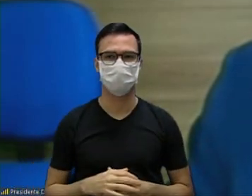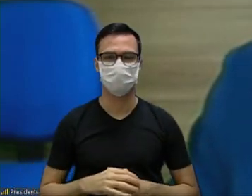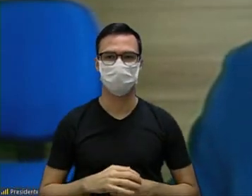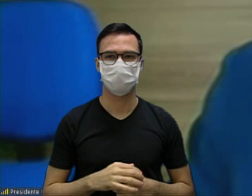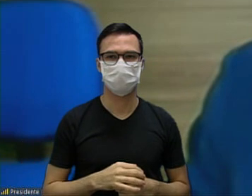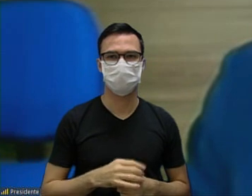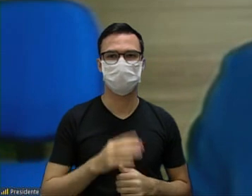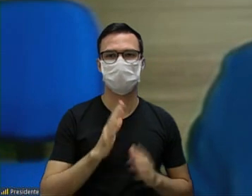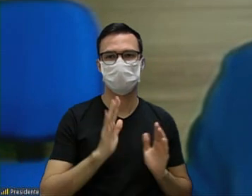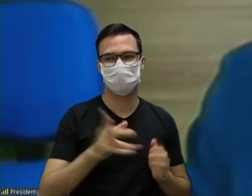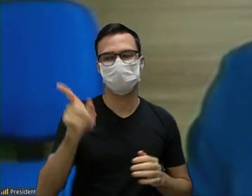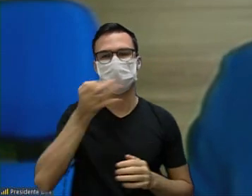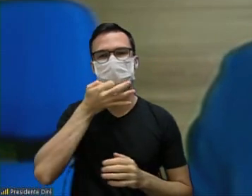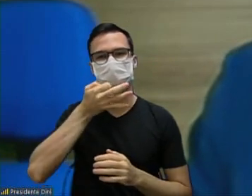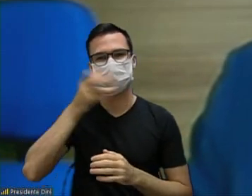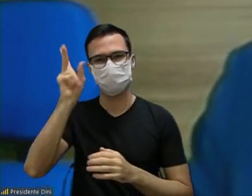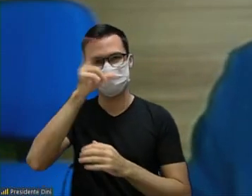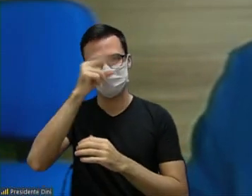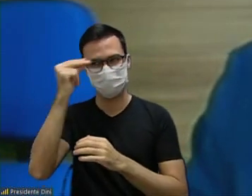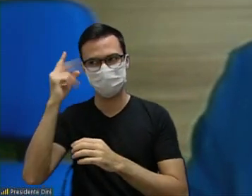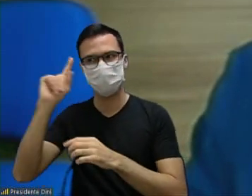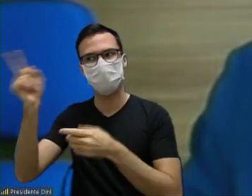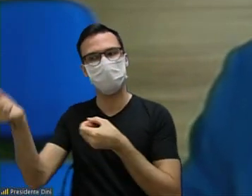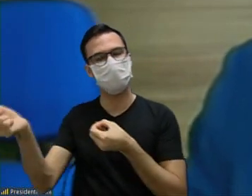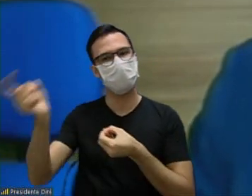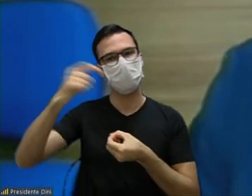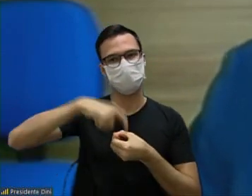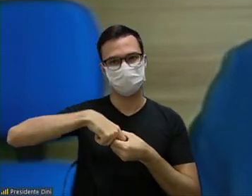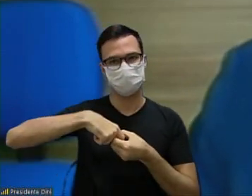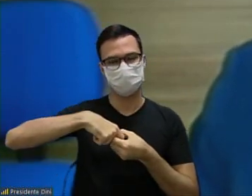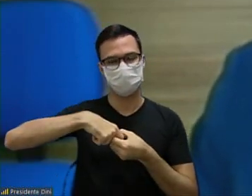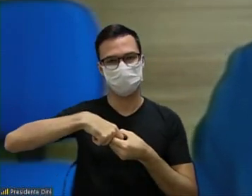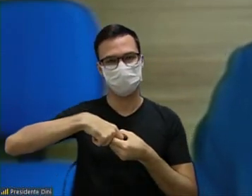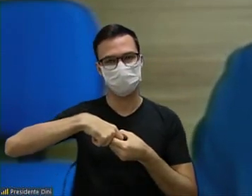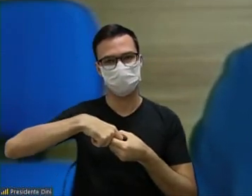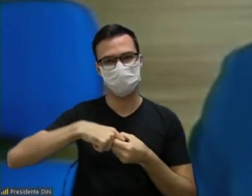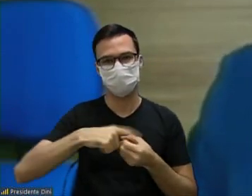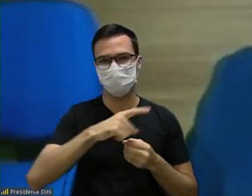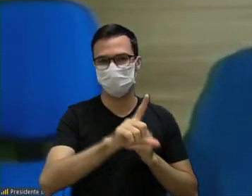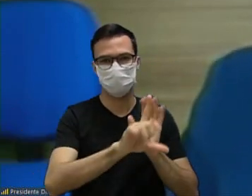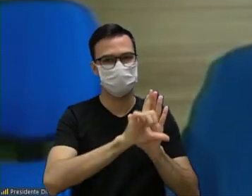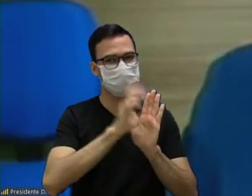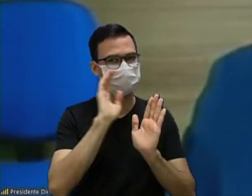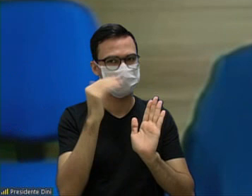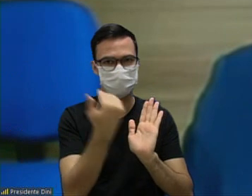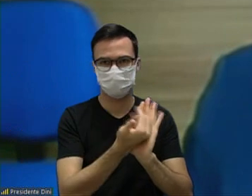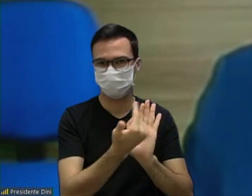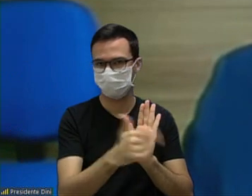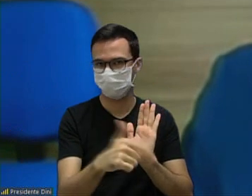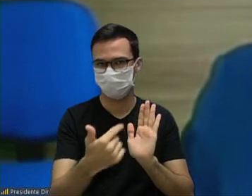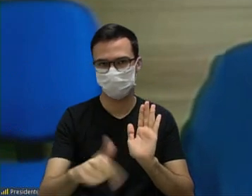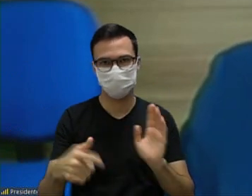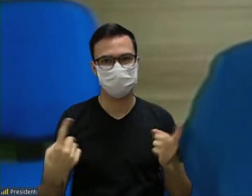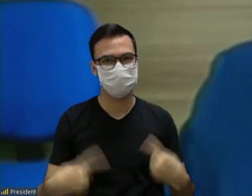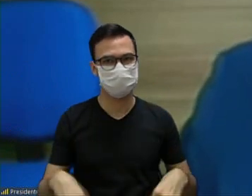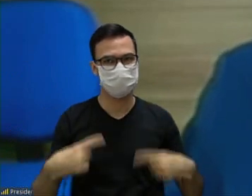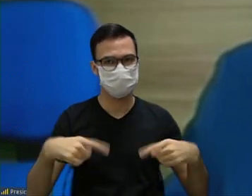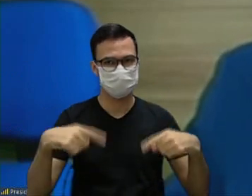foi para a Oitiva voltou da Oitiva e é inconstitucional em discussão